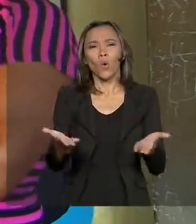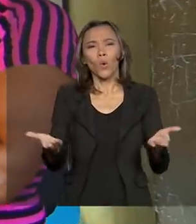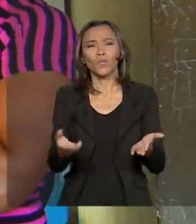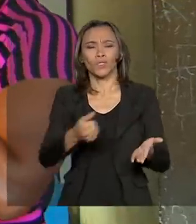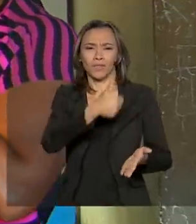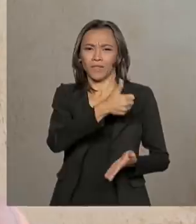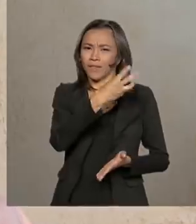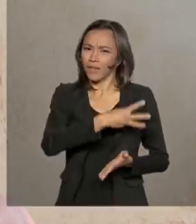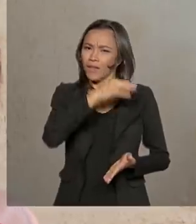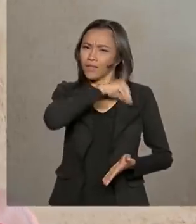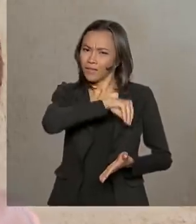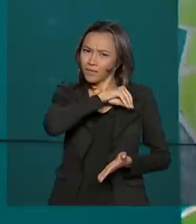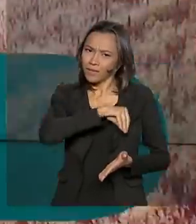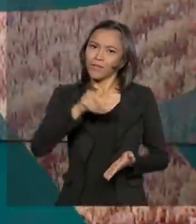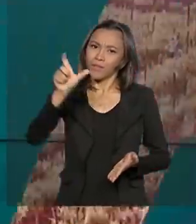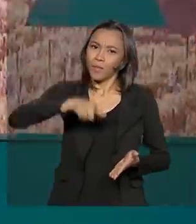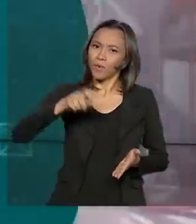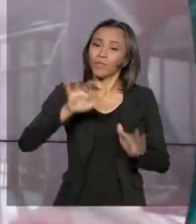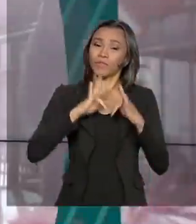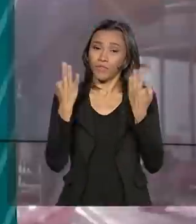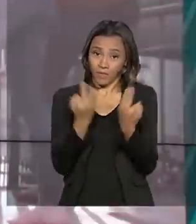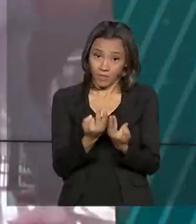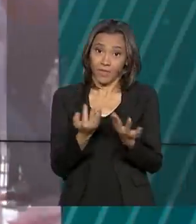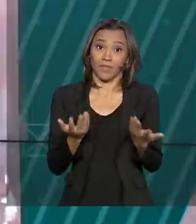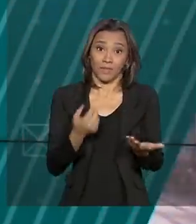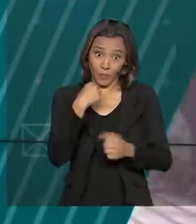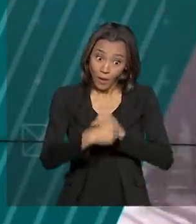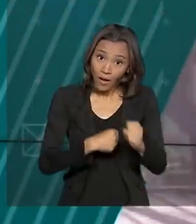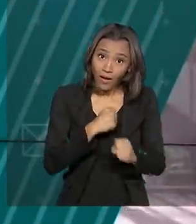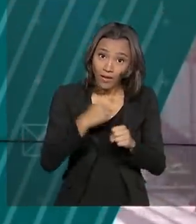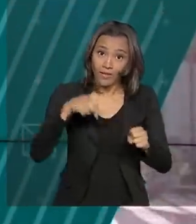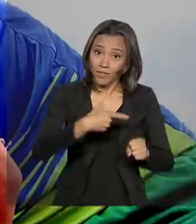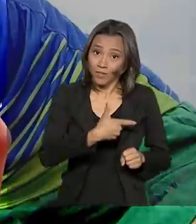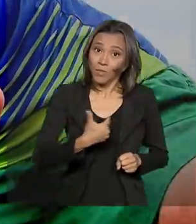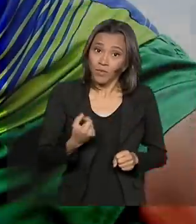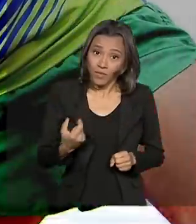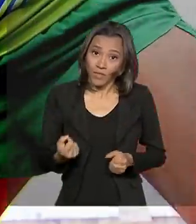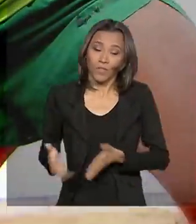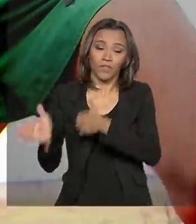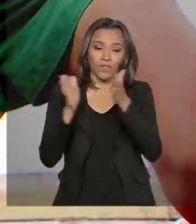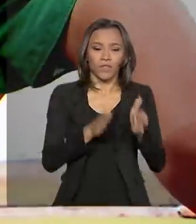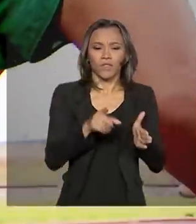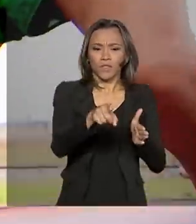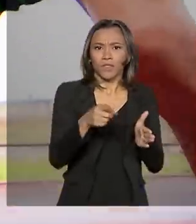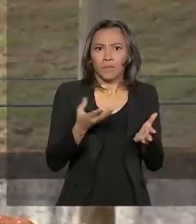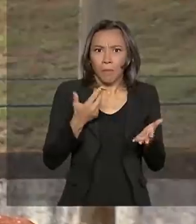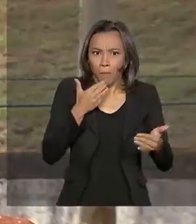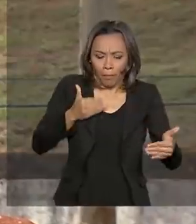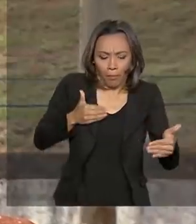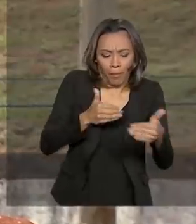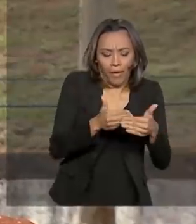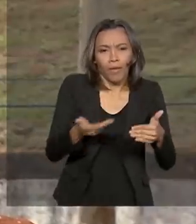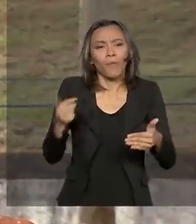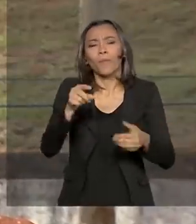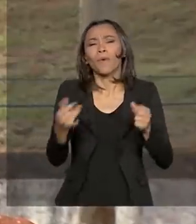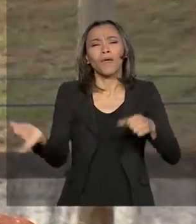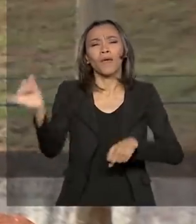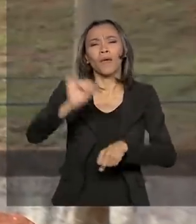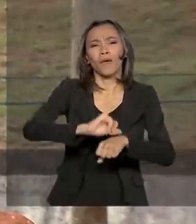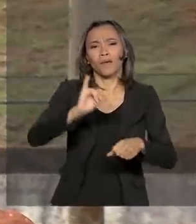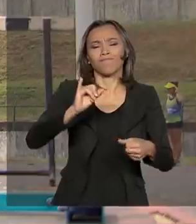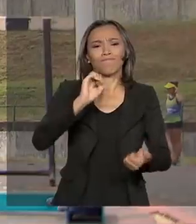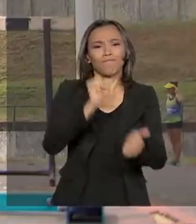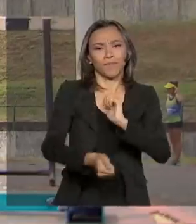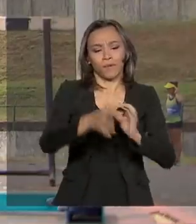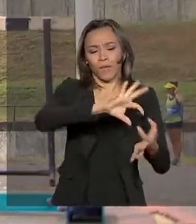de famílias em todo o país. E veja também contagem regressiva para as Olimpíadas de Tóquio. Dos brasileiros já